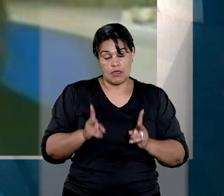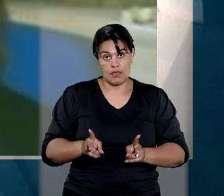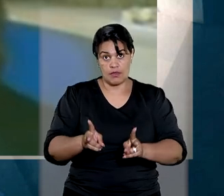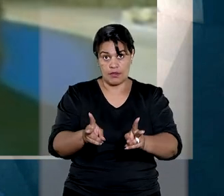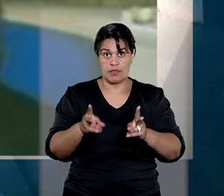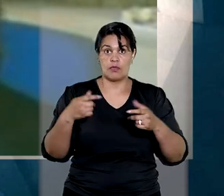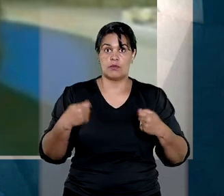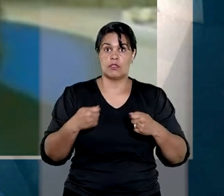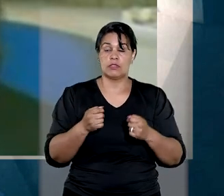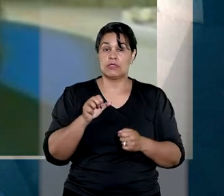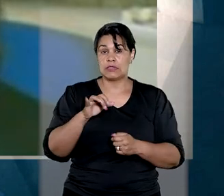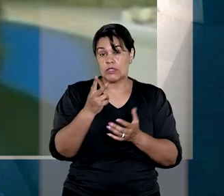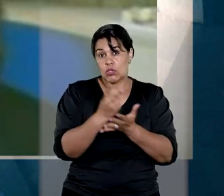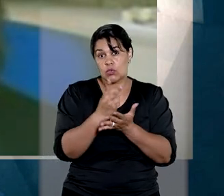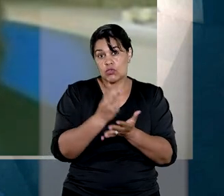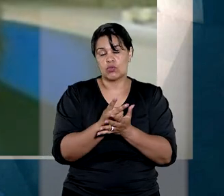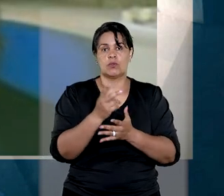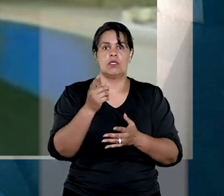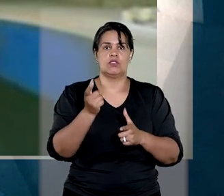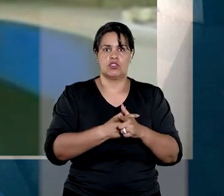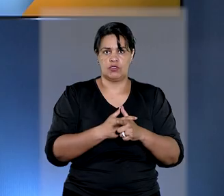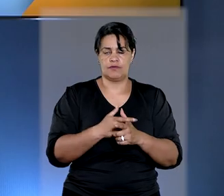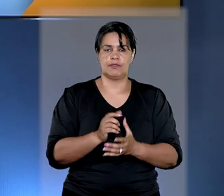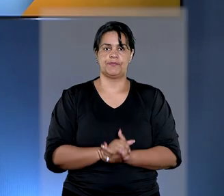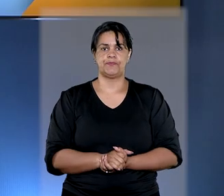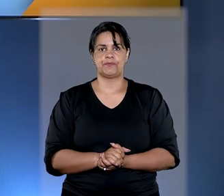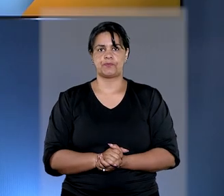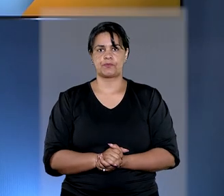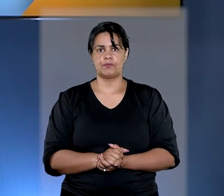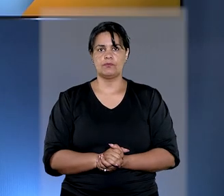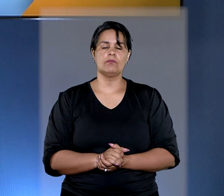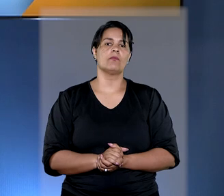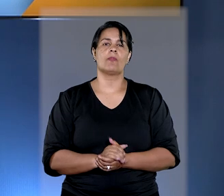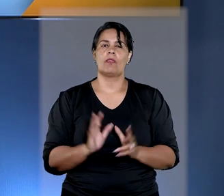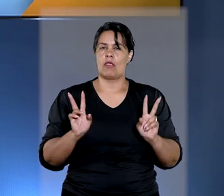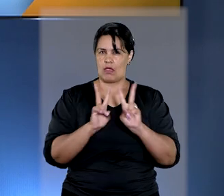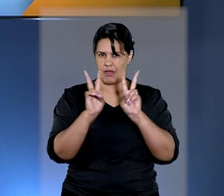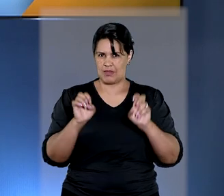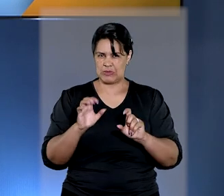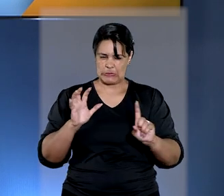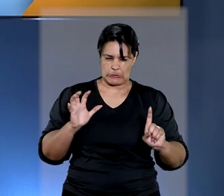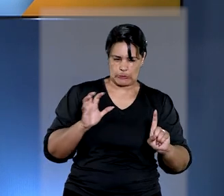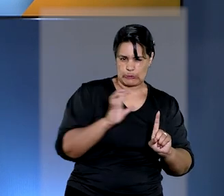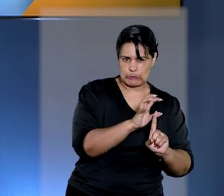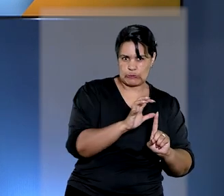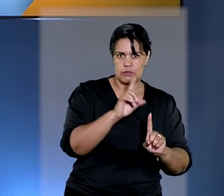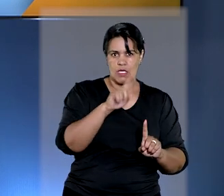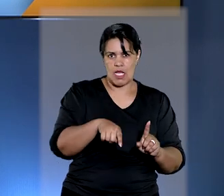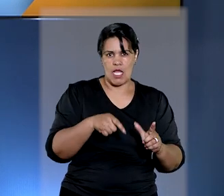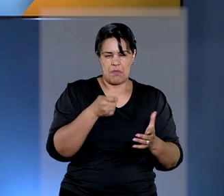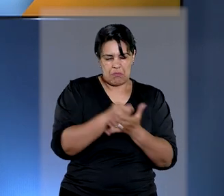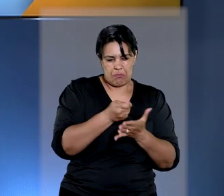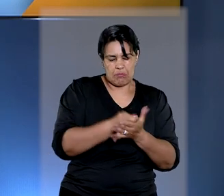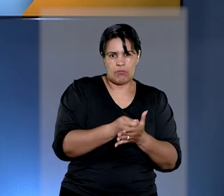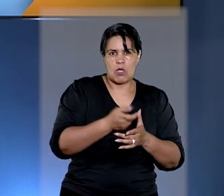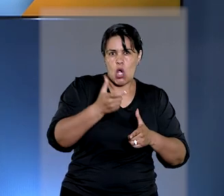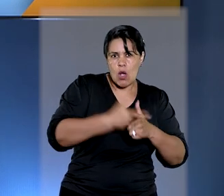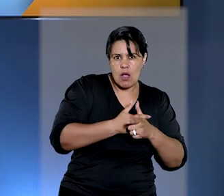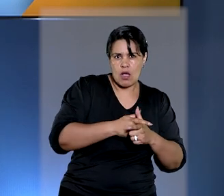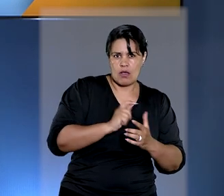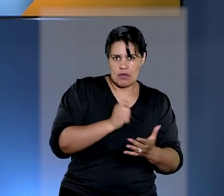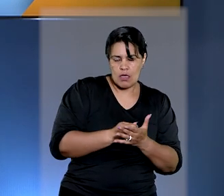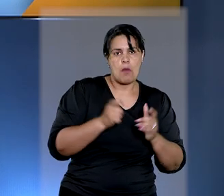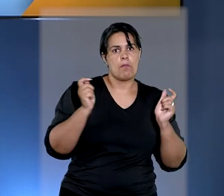momento da coexistência das dívidas. Medidas coercitivas atípicas para forçar pagamento de dívida